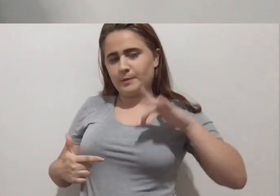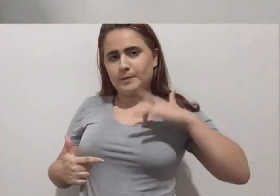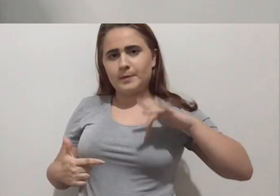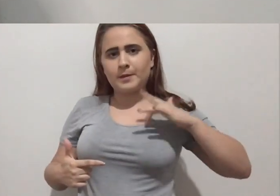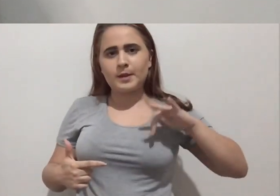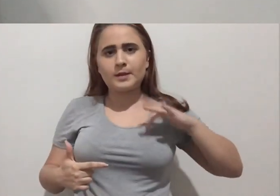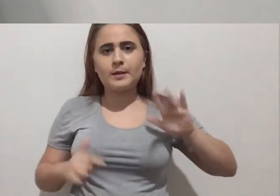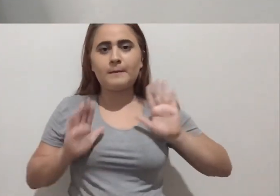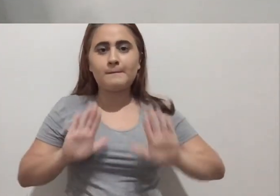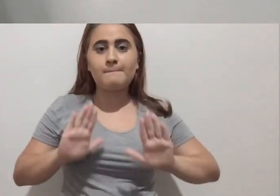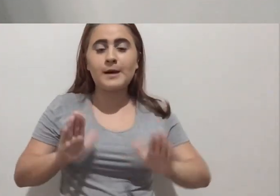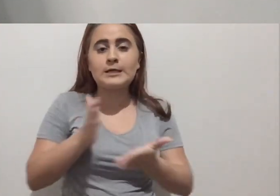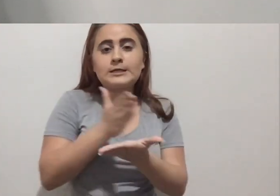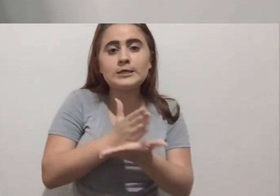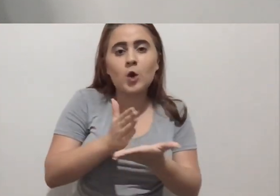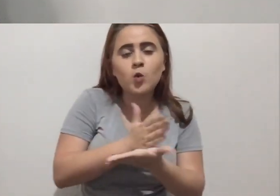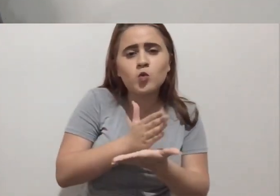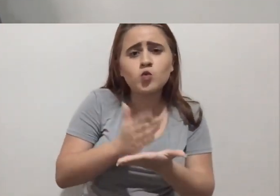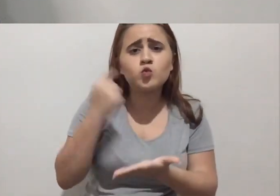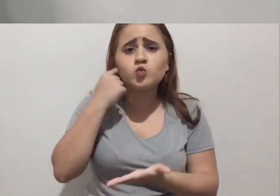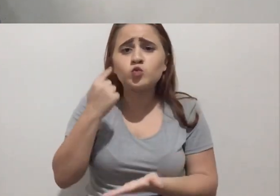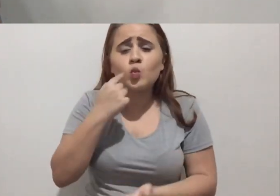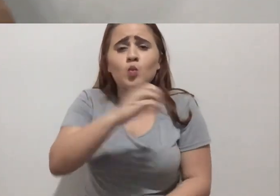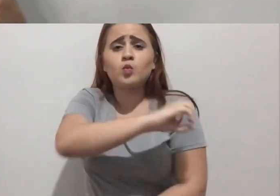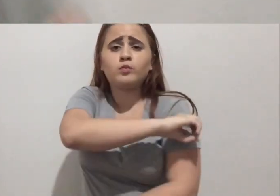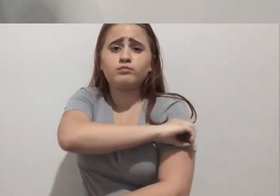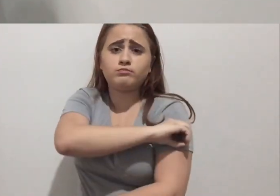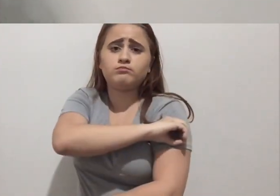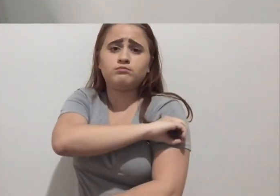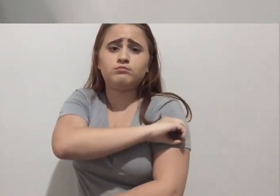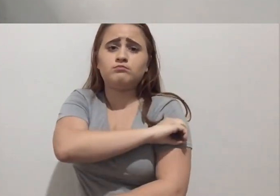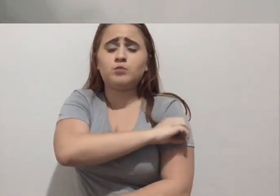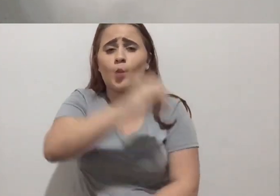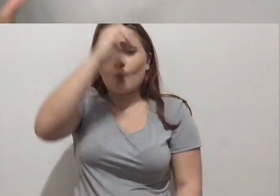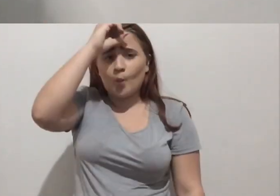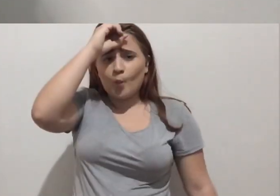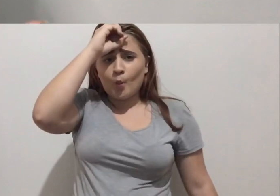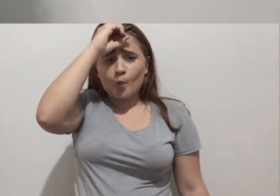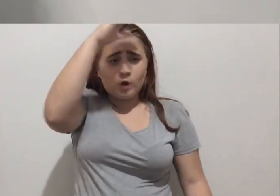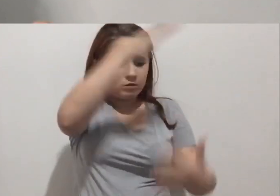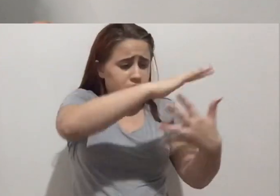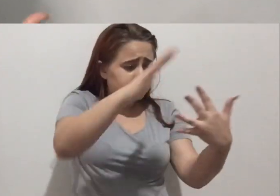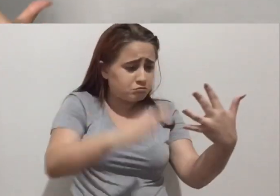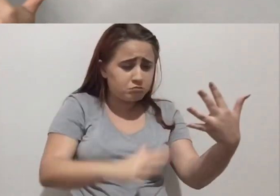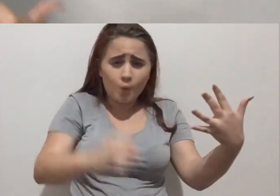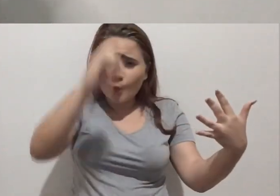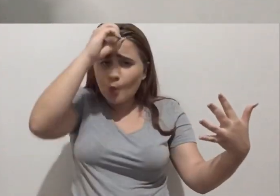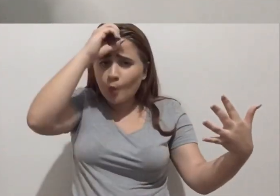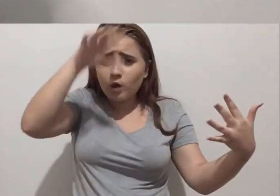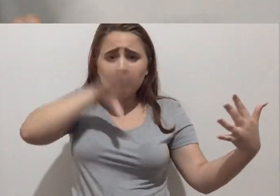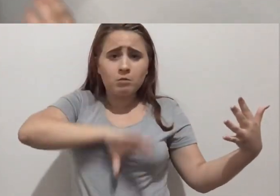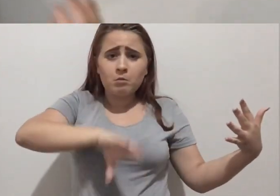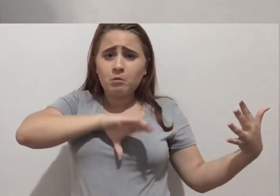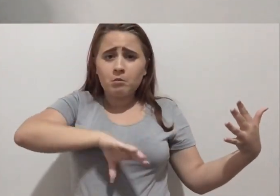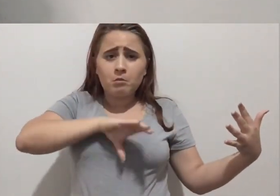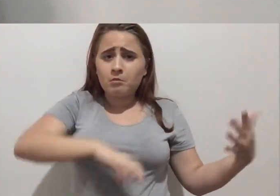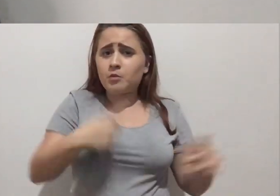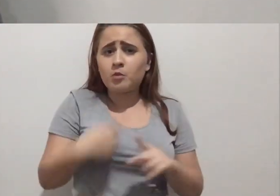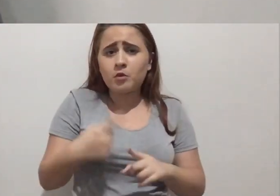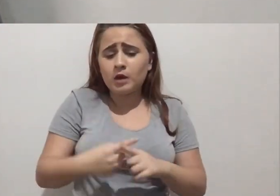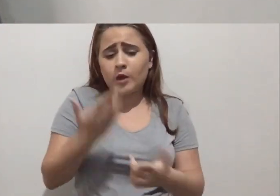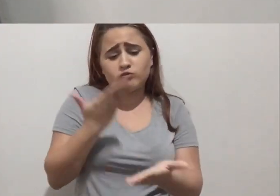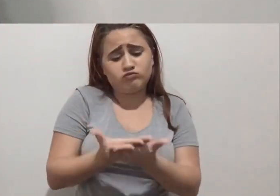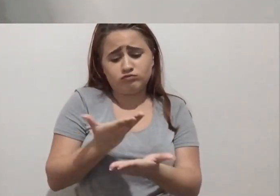Mas muitos surdos são analfabetos. Muitos não sabem nem Libras e nem língua portuguesa porque não